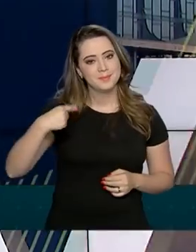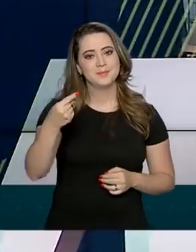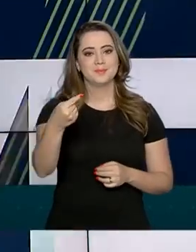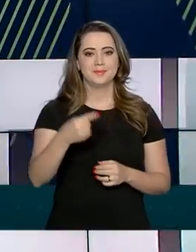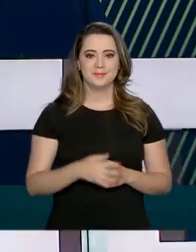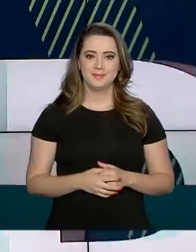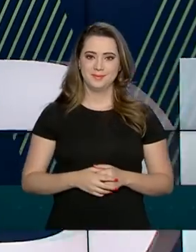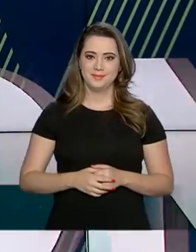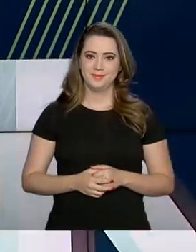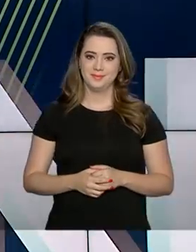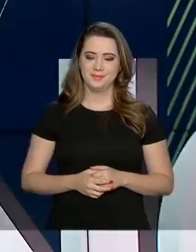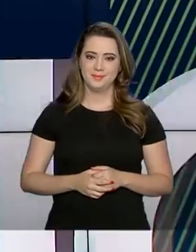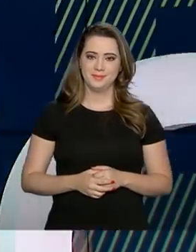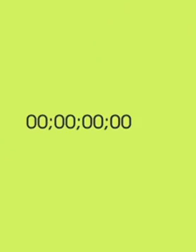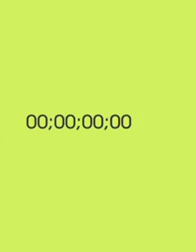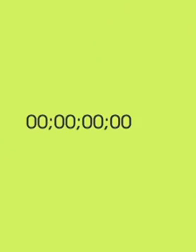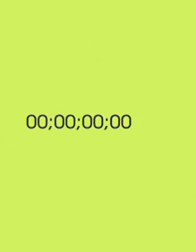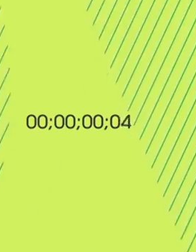Até a próxima edição.